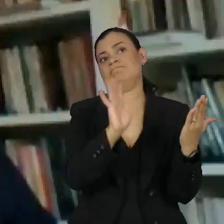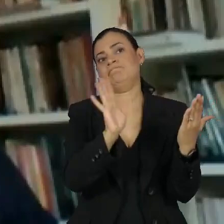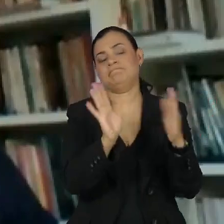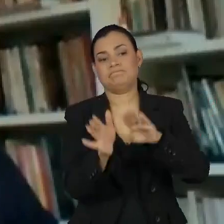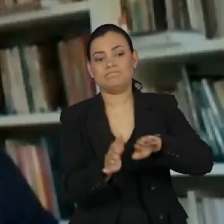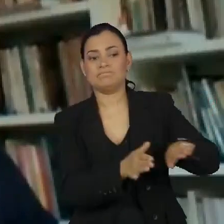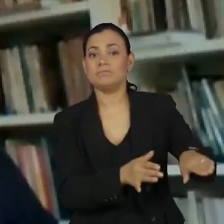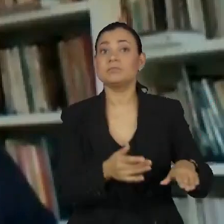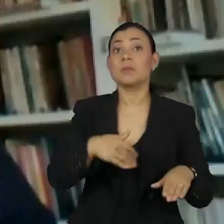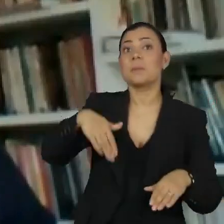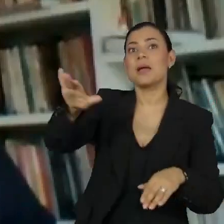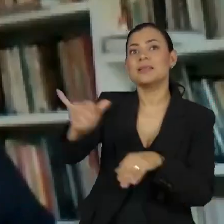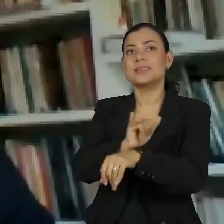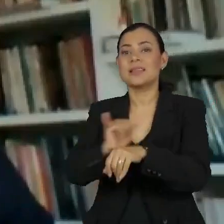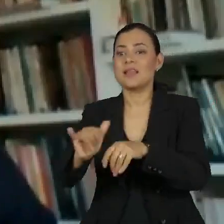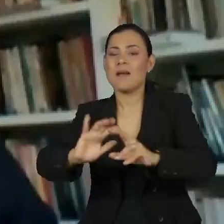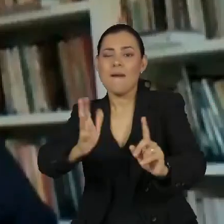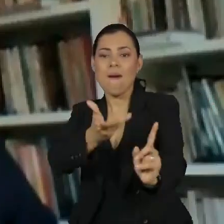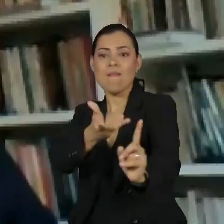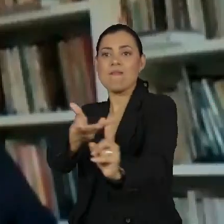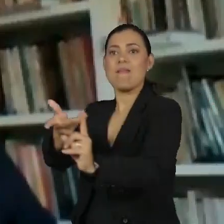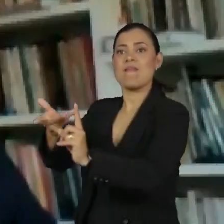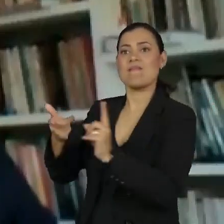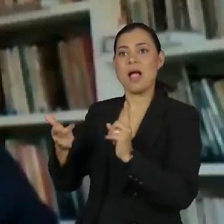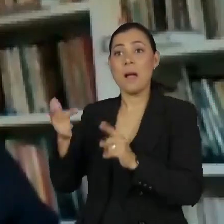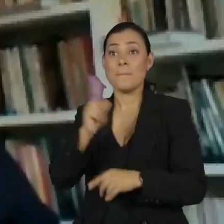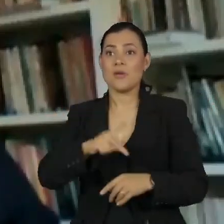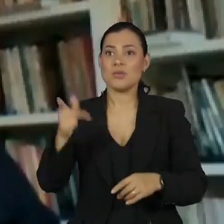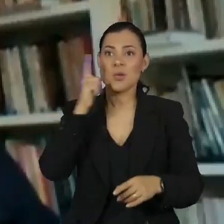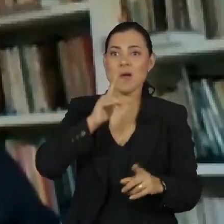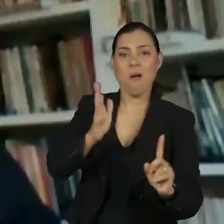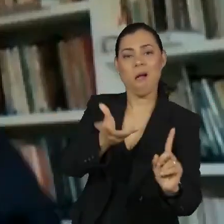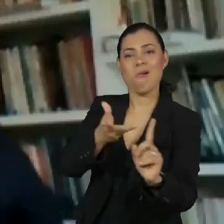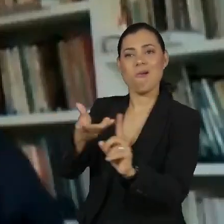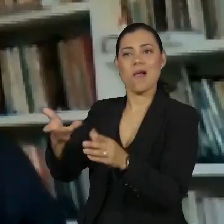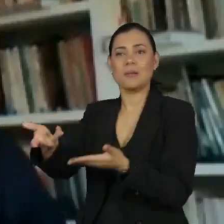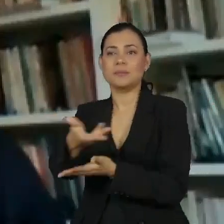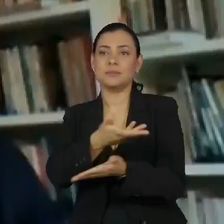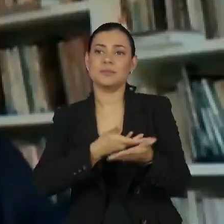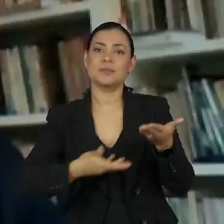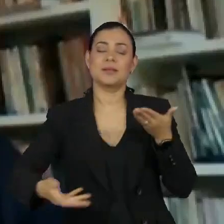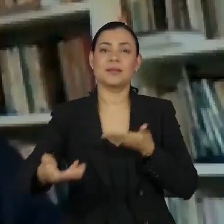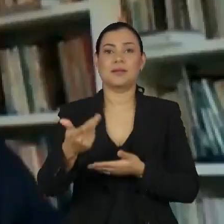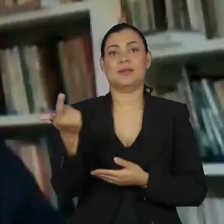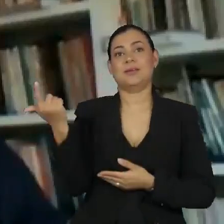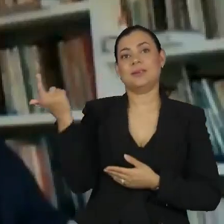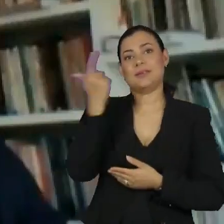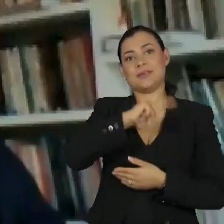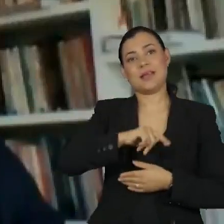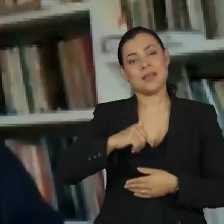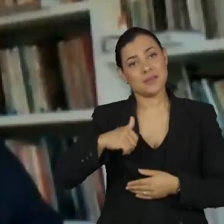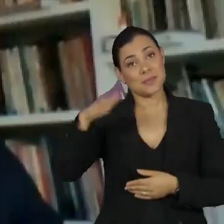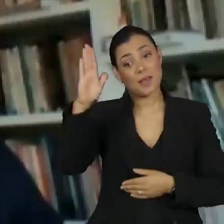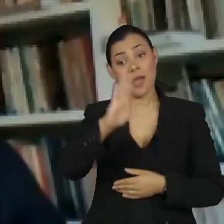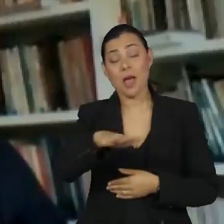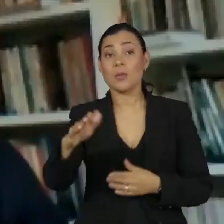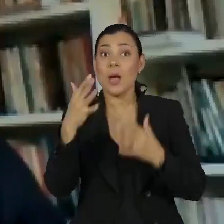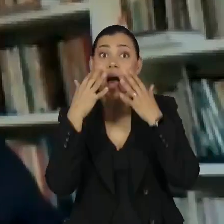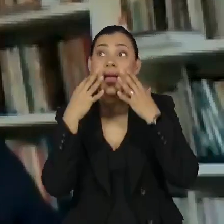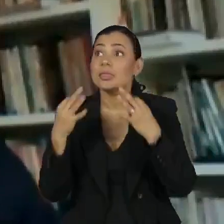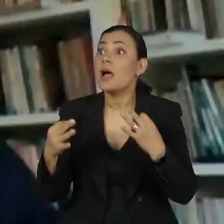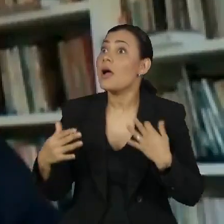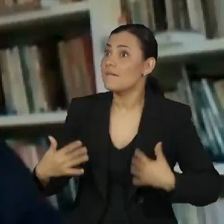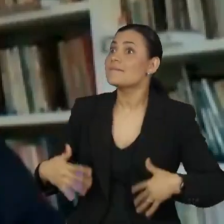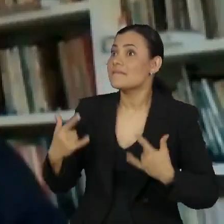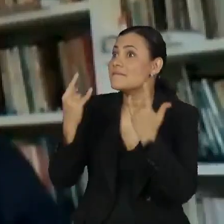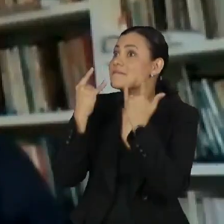oferece outras formas, outras linguagens, outros artefatos para os nossos estudantes, eles